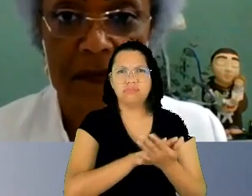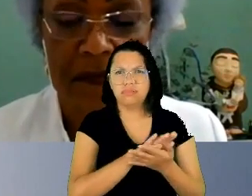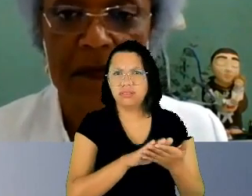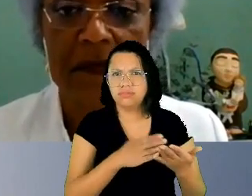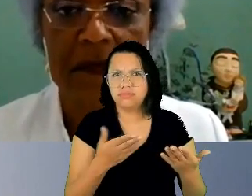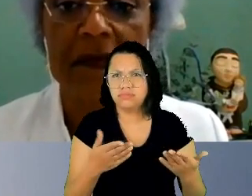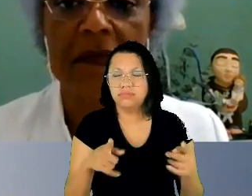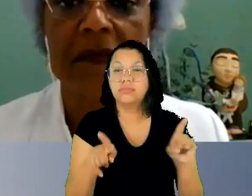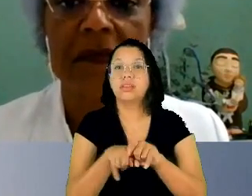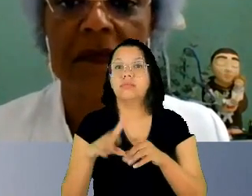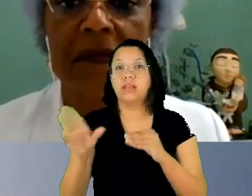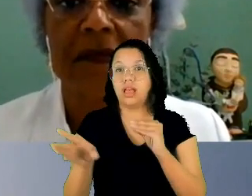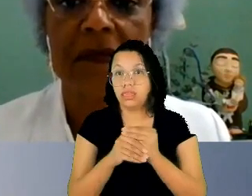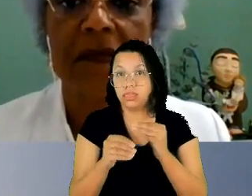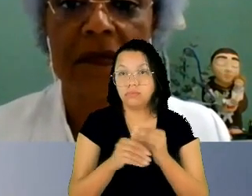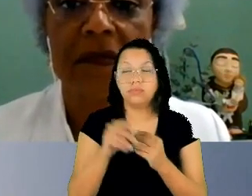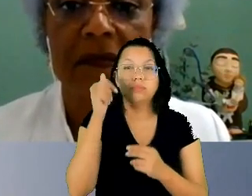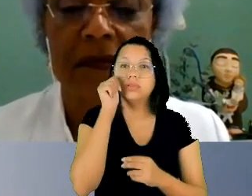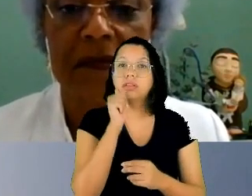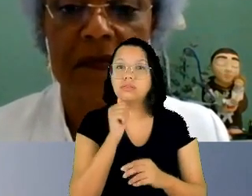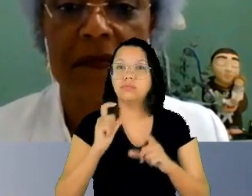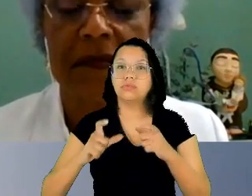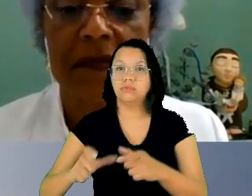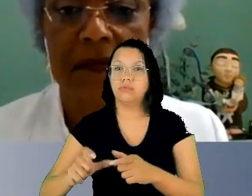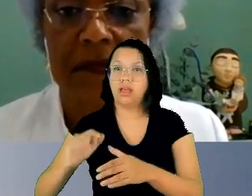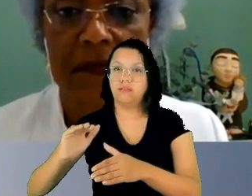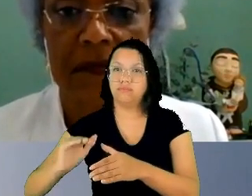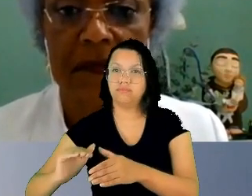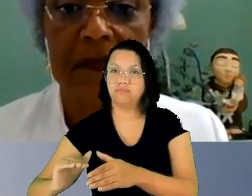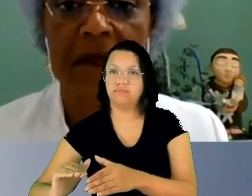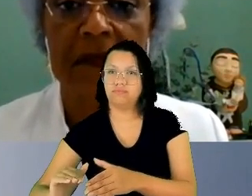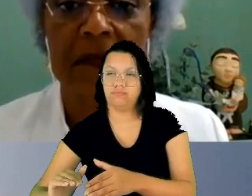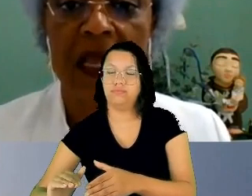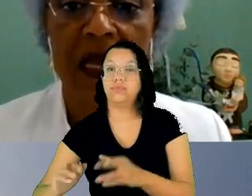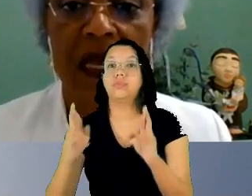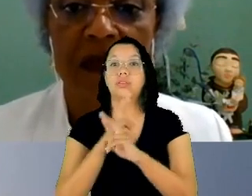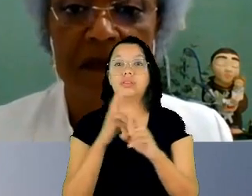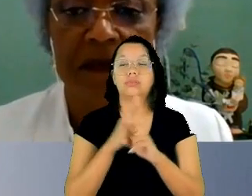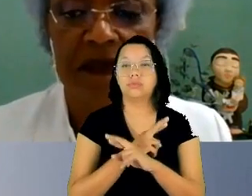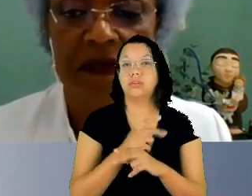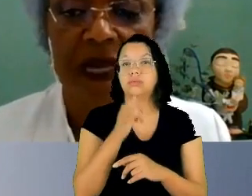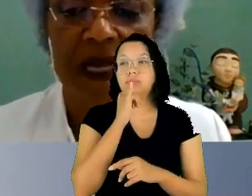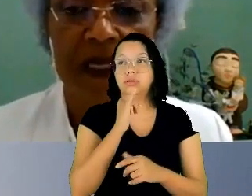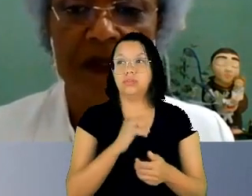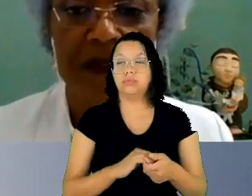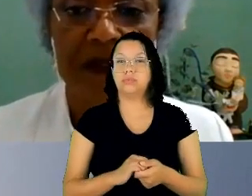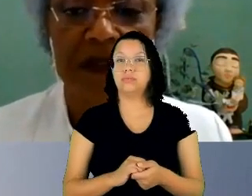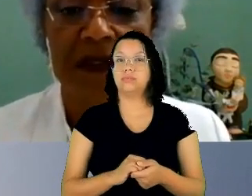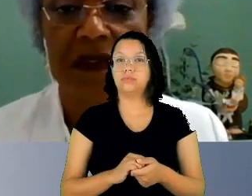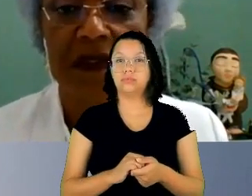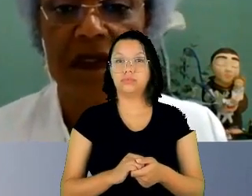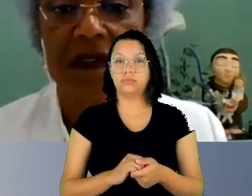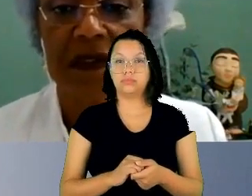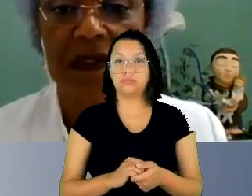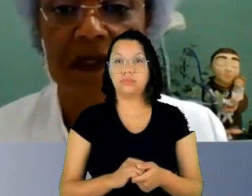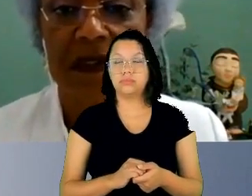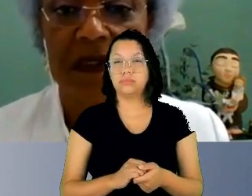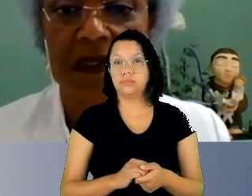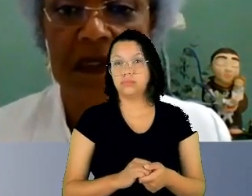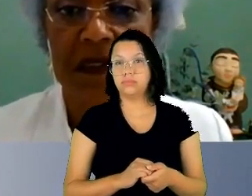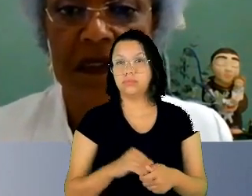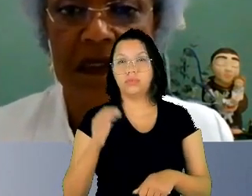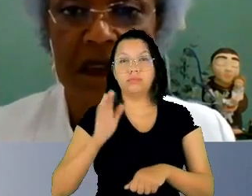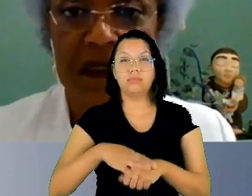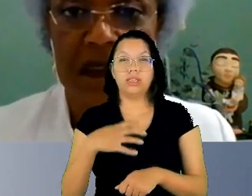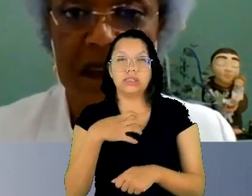inferioridade esse lugar de inferioridade está relacionado por exemplo à maior sensibilidade que se atribui às mulheres e à